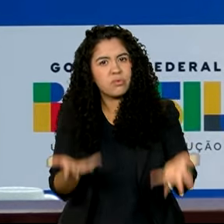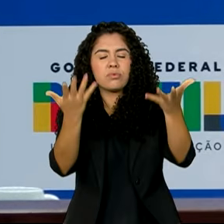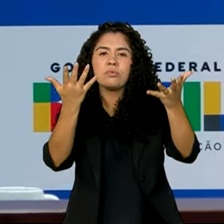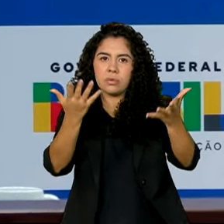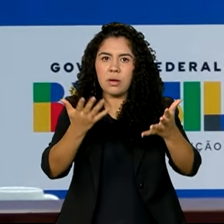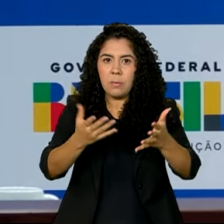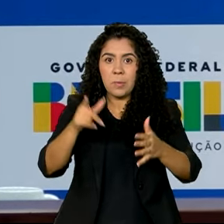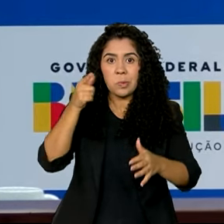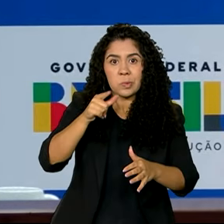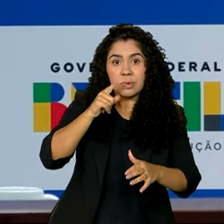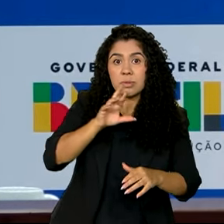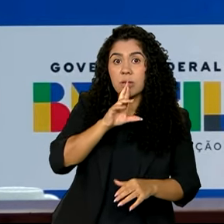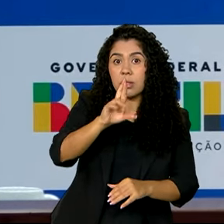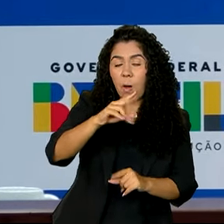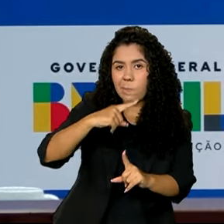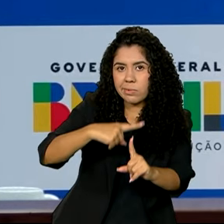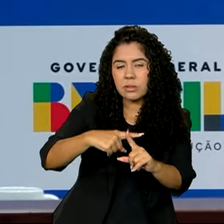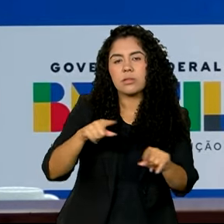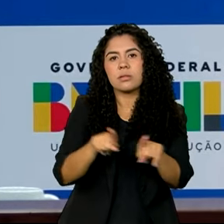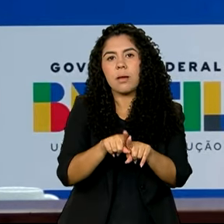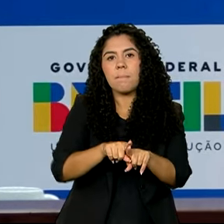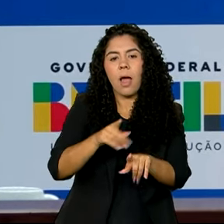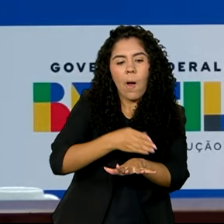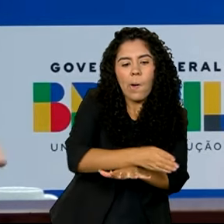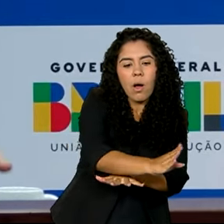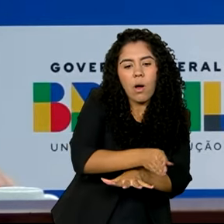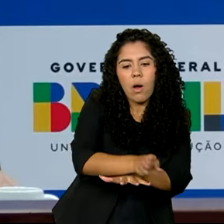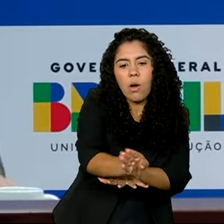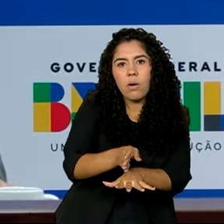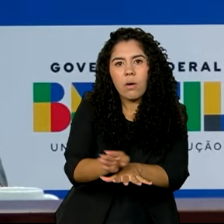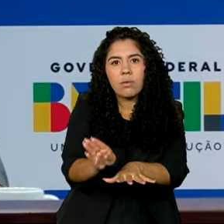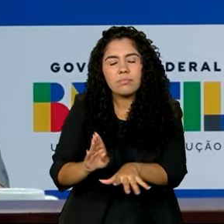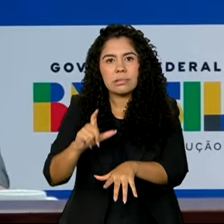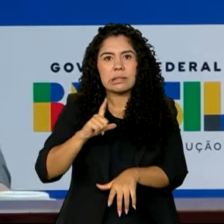forma positiva e outros segmentos se interessam em vir para o mercado de trabalho.